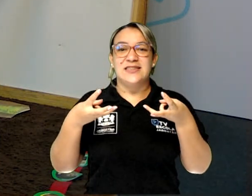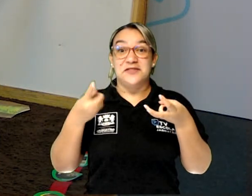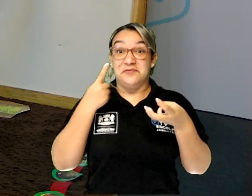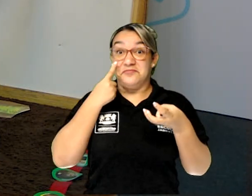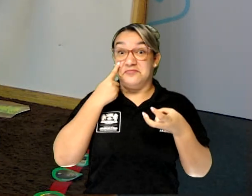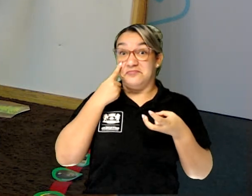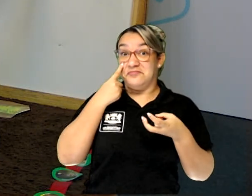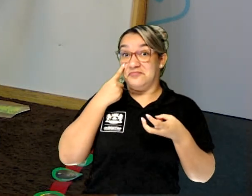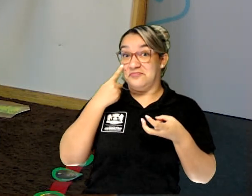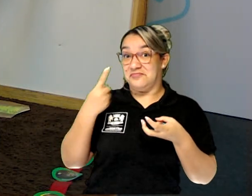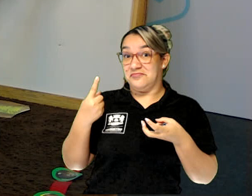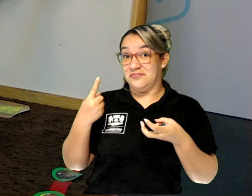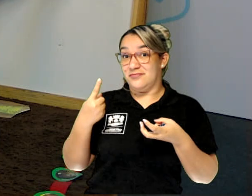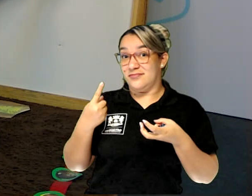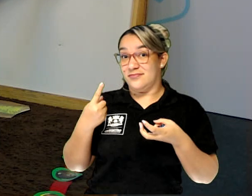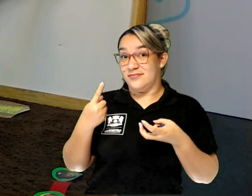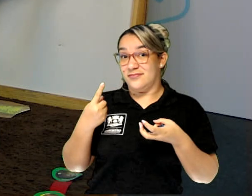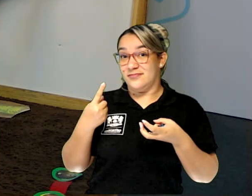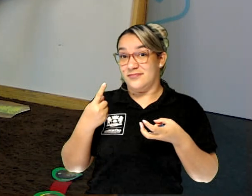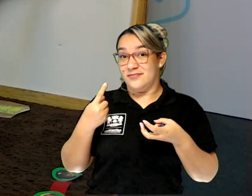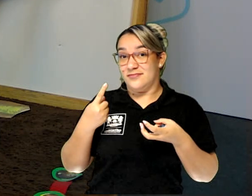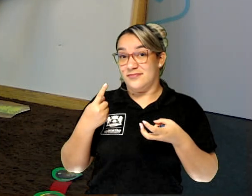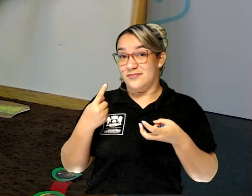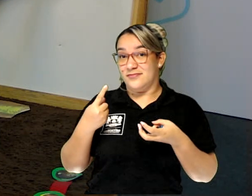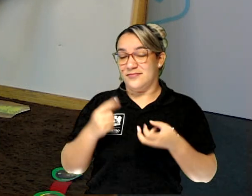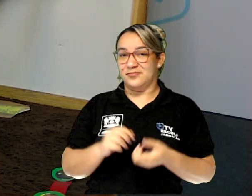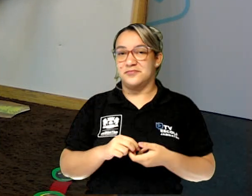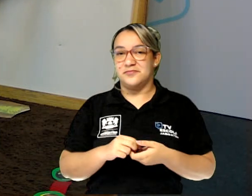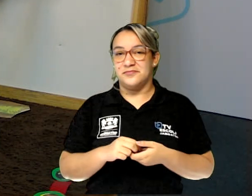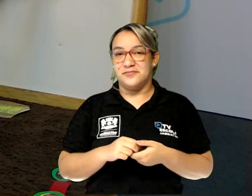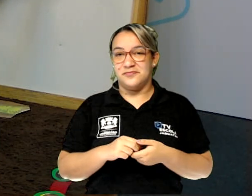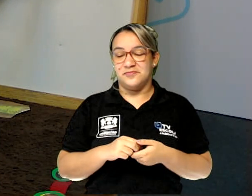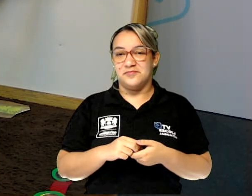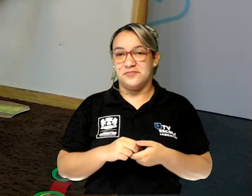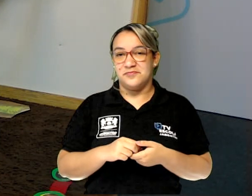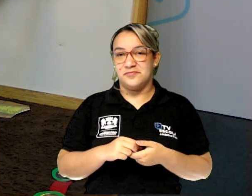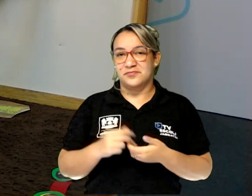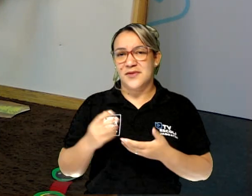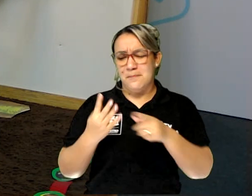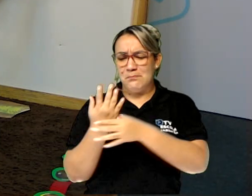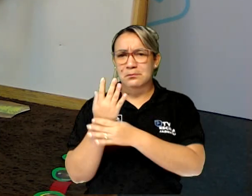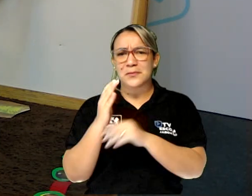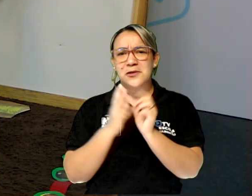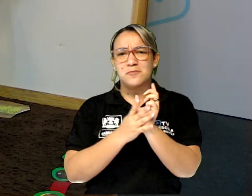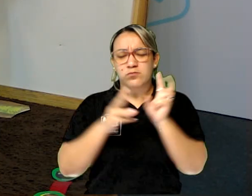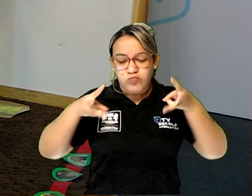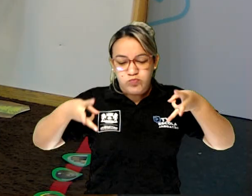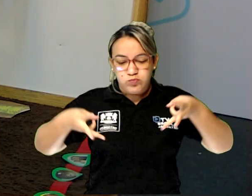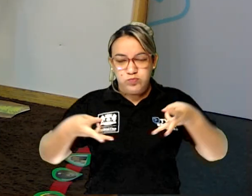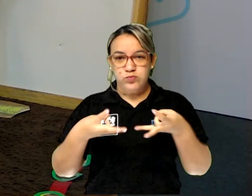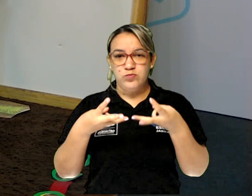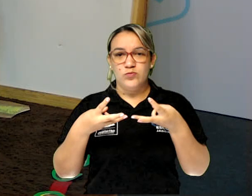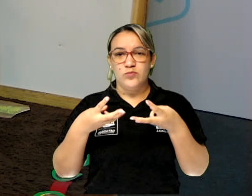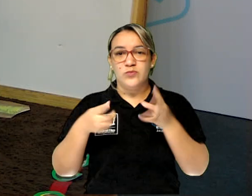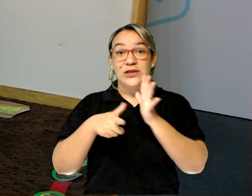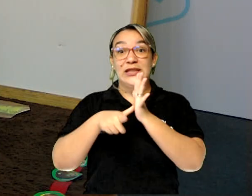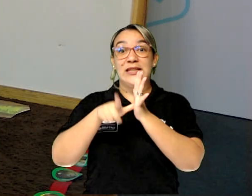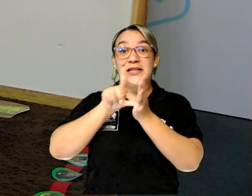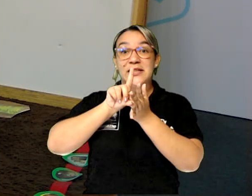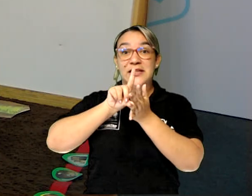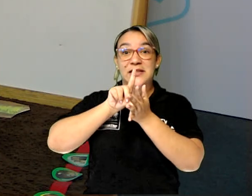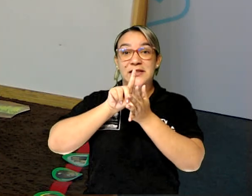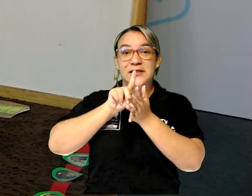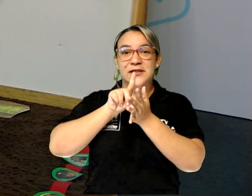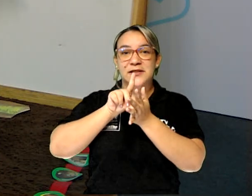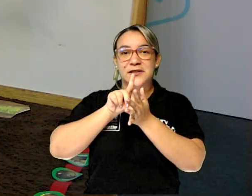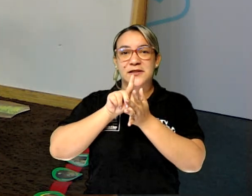olha só. Opa! As mãos estão aqui. Mas antes, entre o olho e